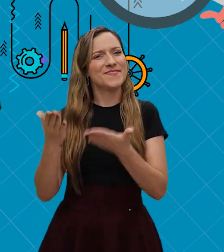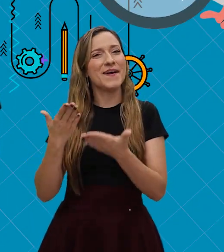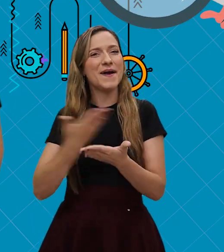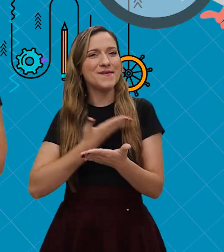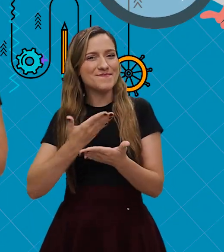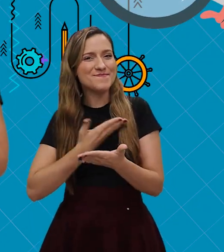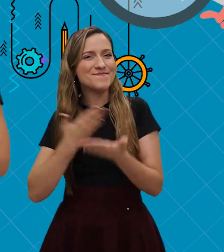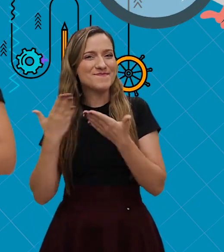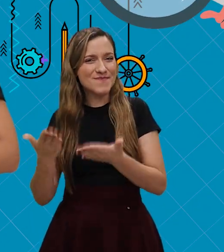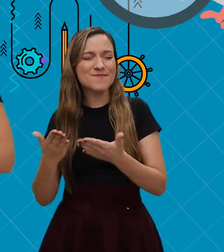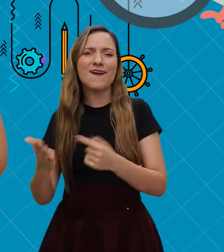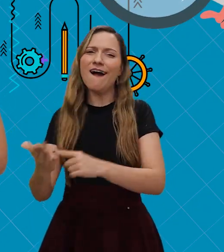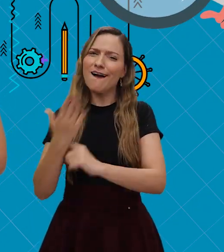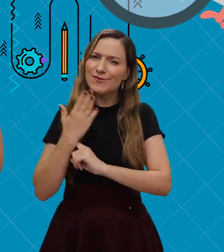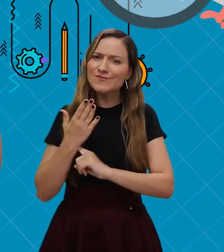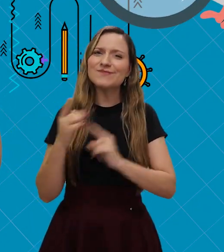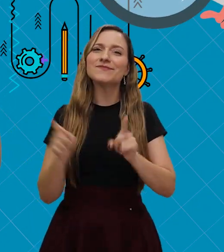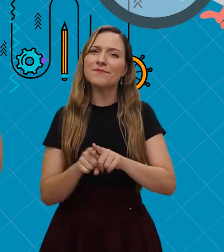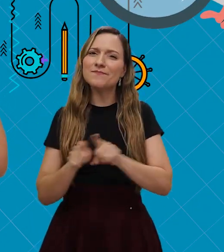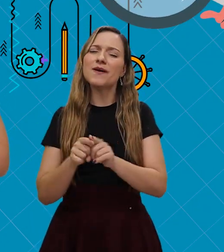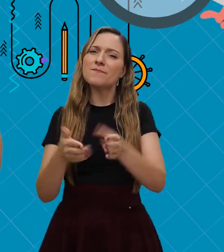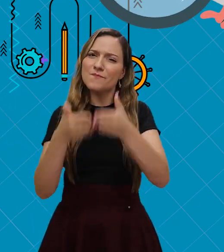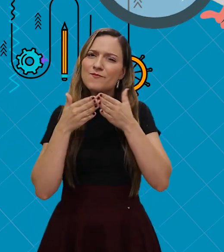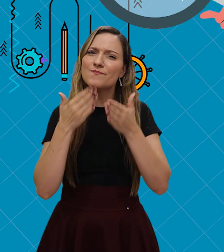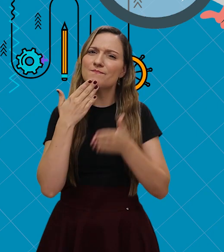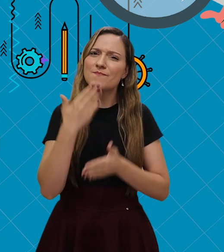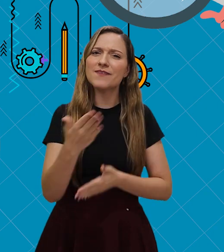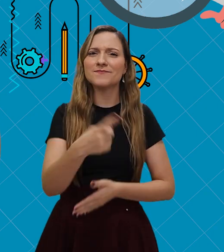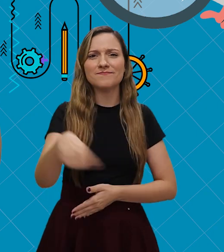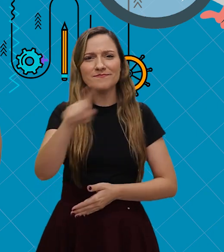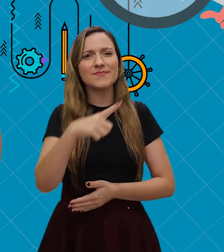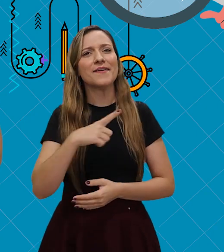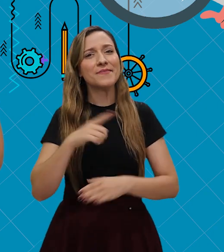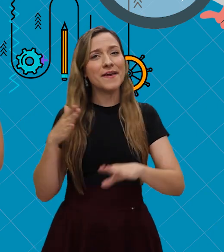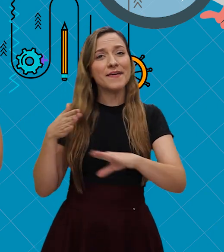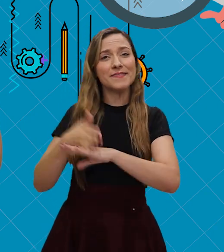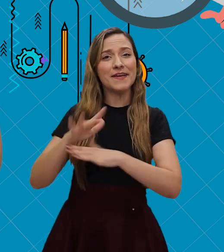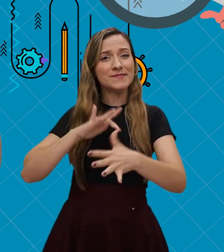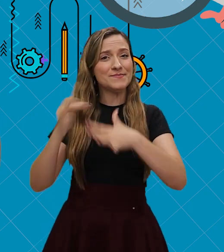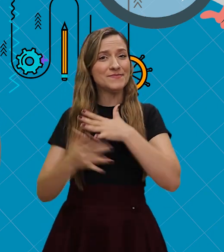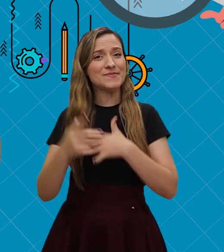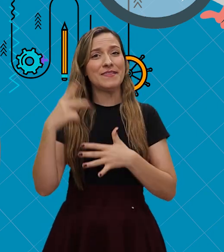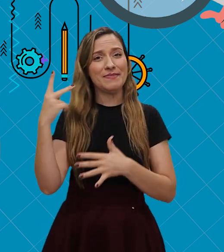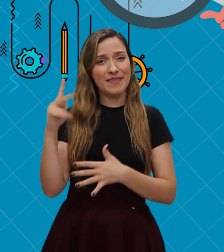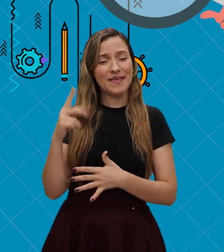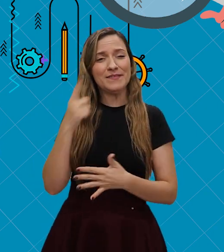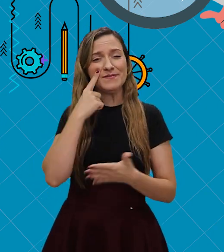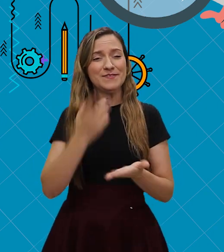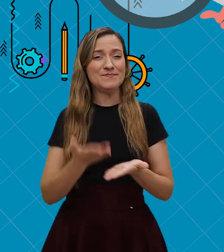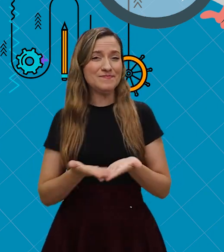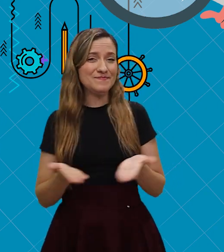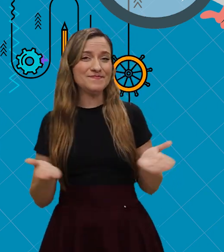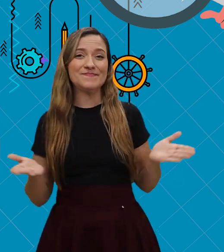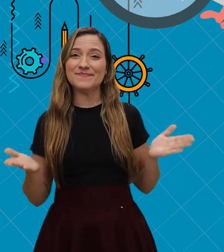o nosso amigo Kim Ismael pela ajuda. e peço que acessem as redes sociais dele com o arroba